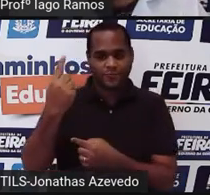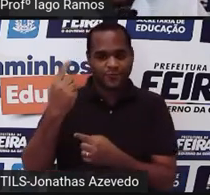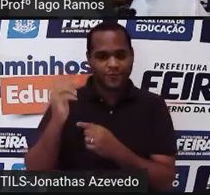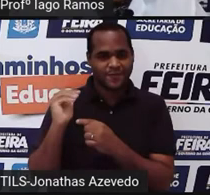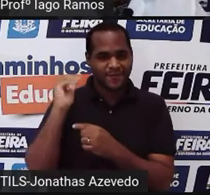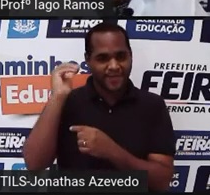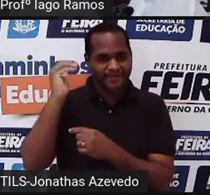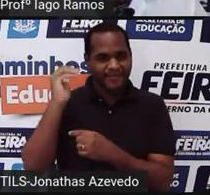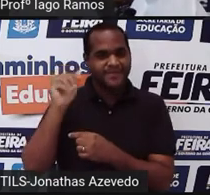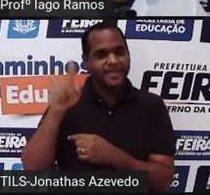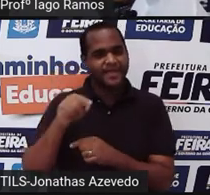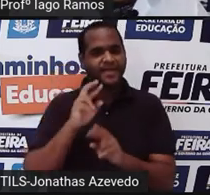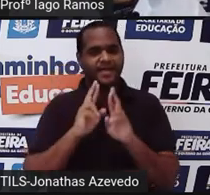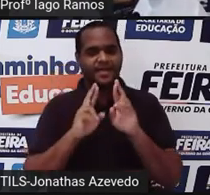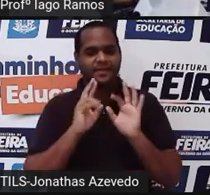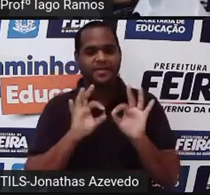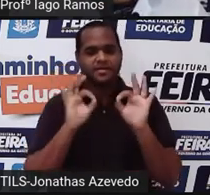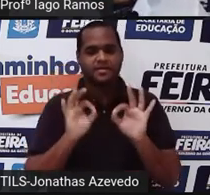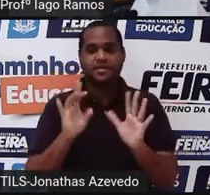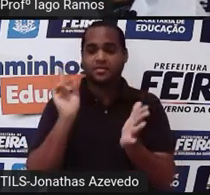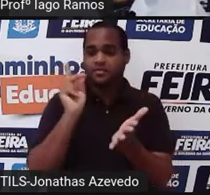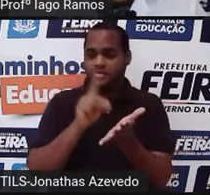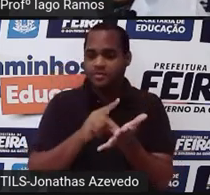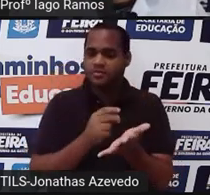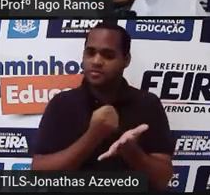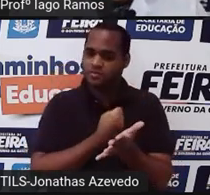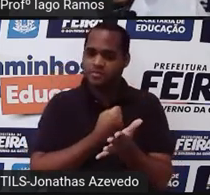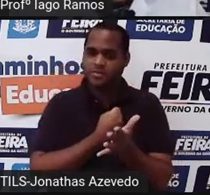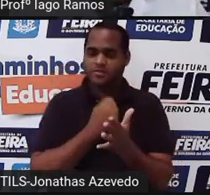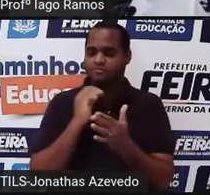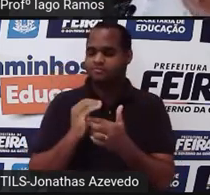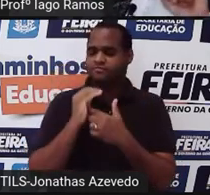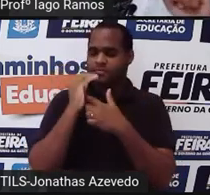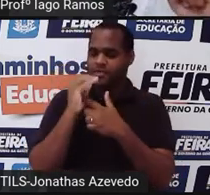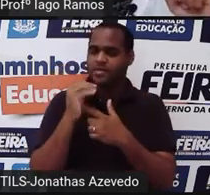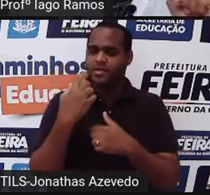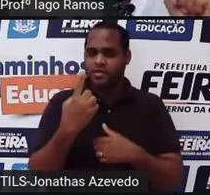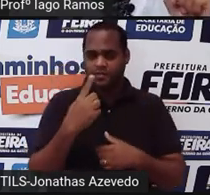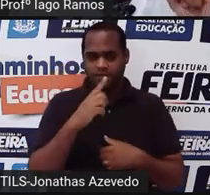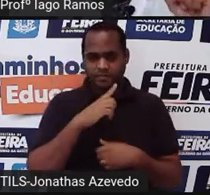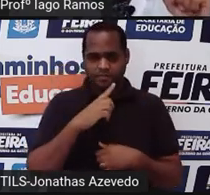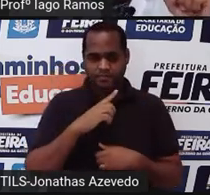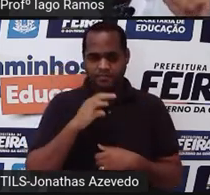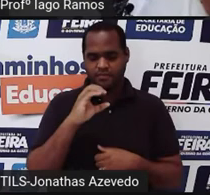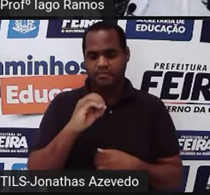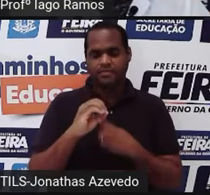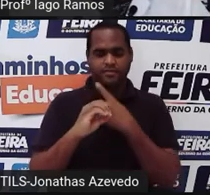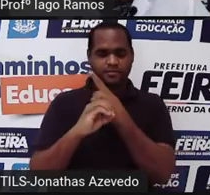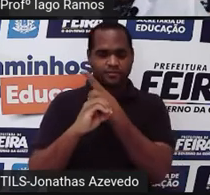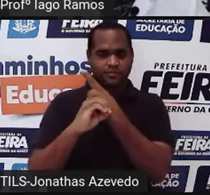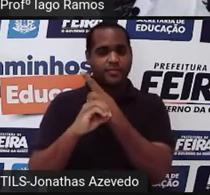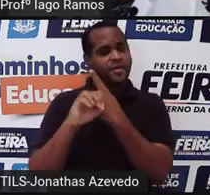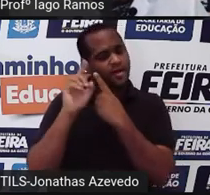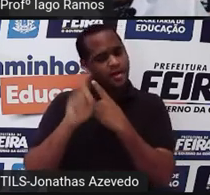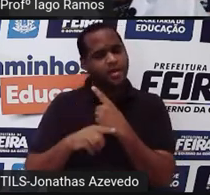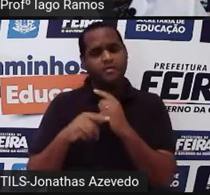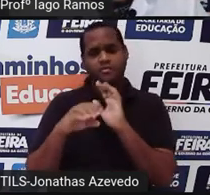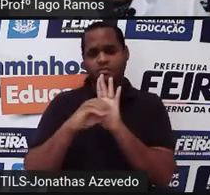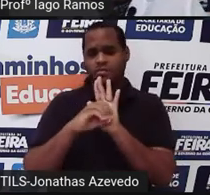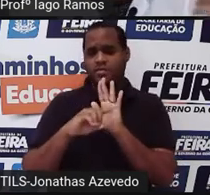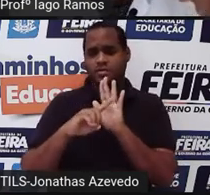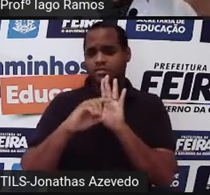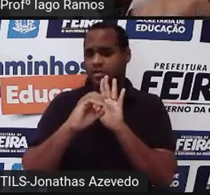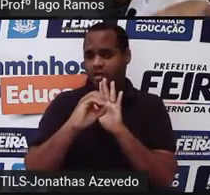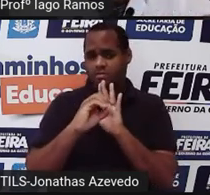é o número real que esteve elevado a 1. E o zero elevado a 1 é o próprio zero, né?